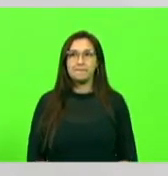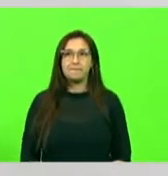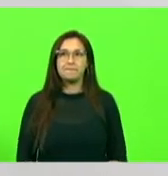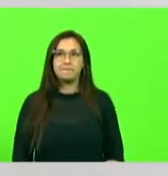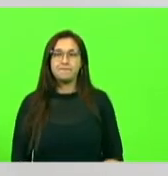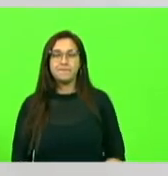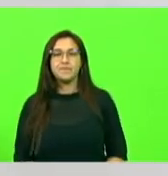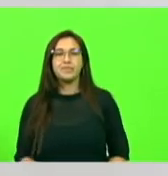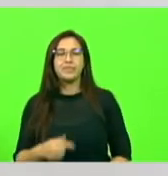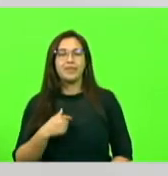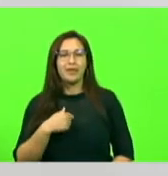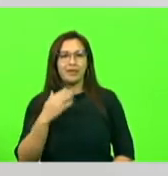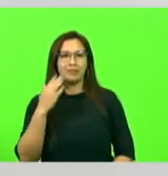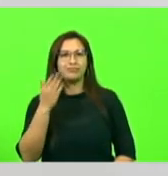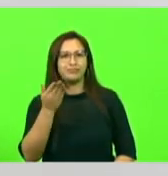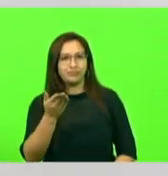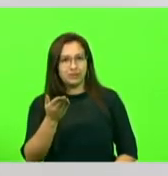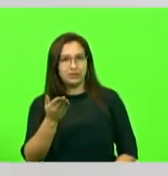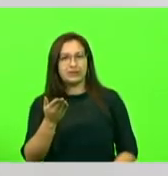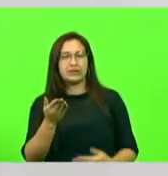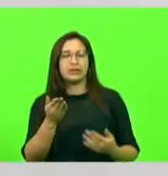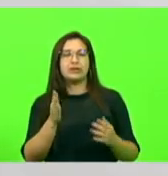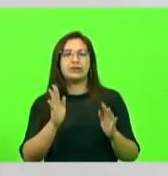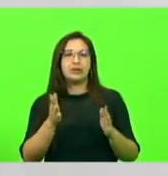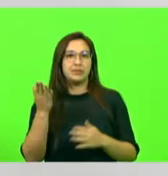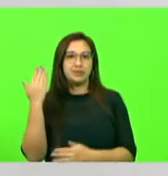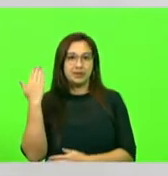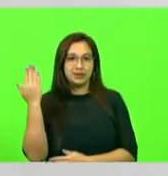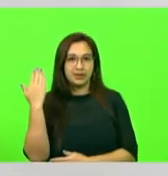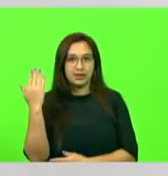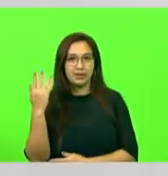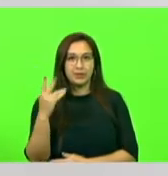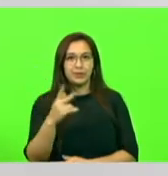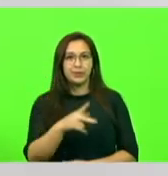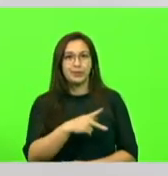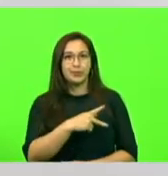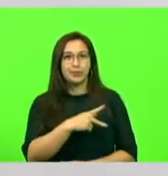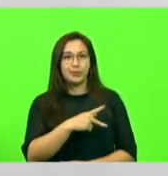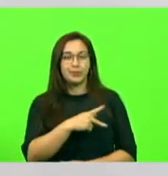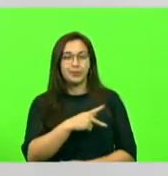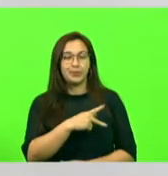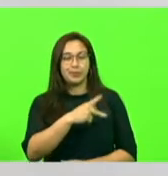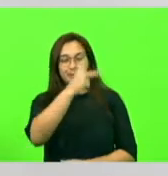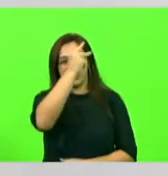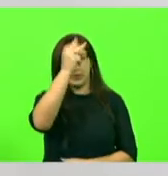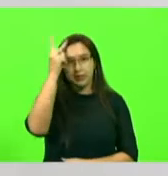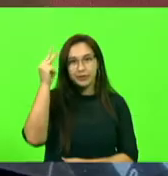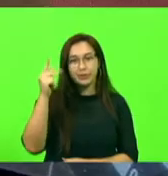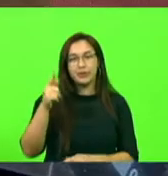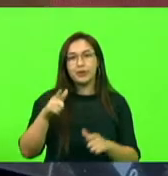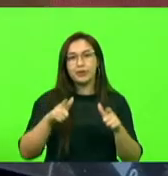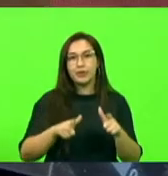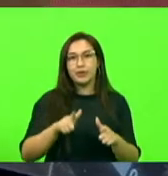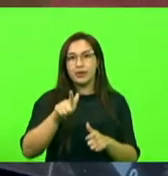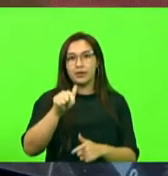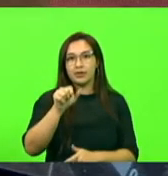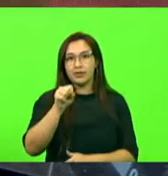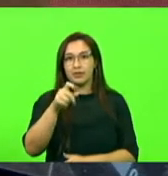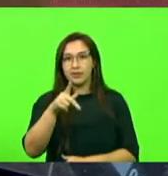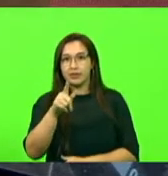sei que Vossa Excelência foi prefeito de Gaspar, e como prefeito de Gaspar sabe